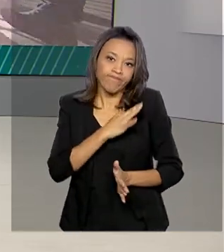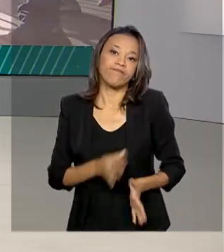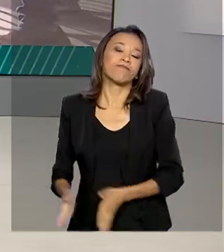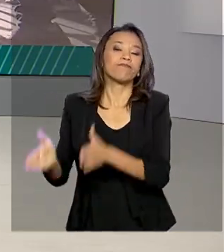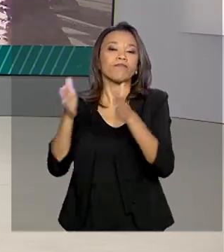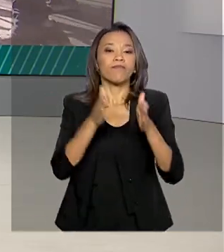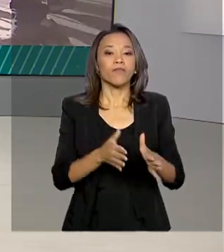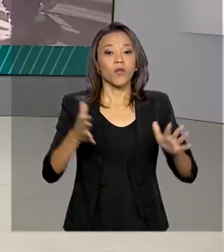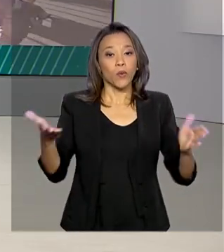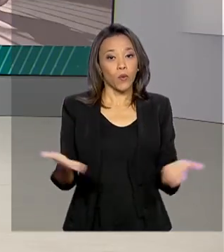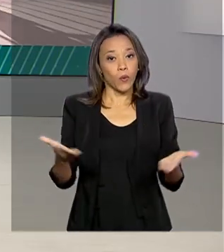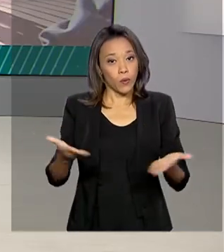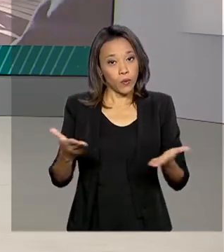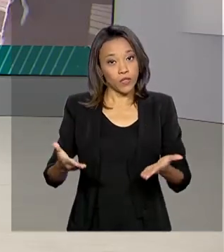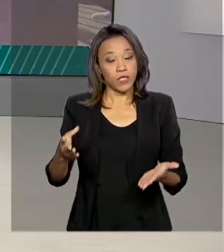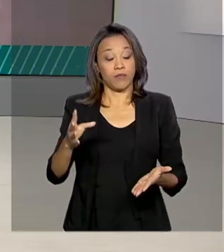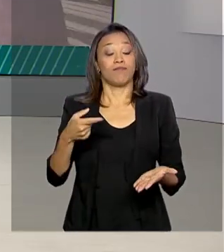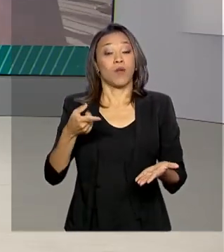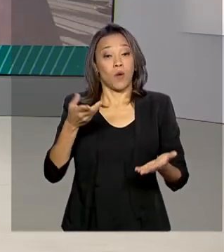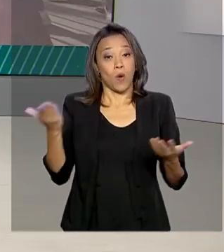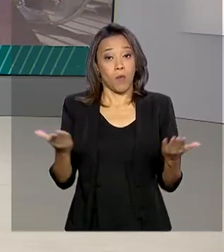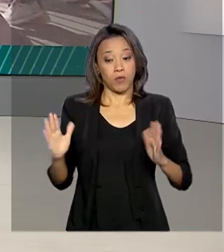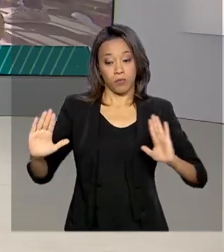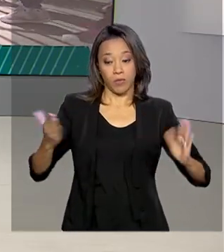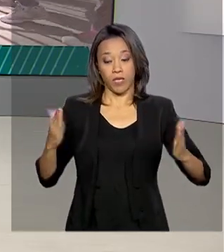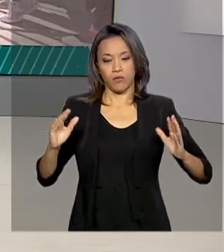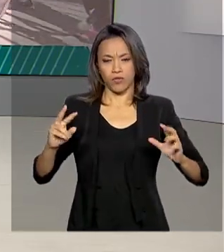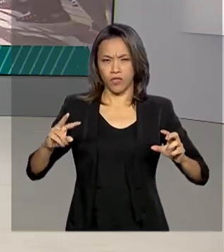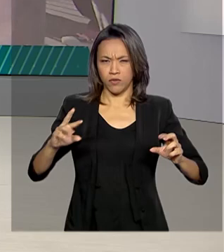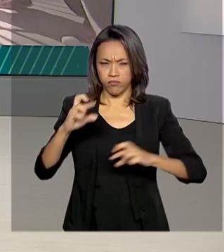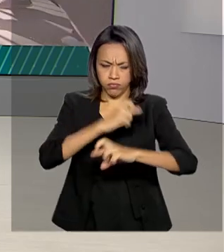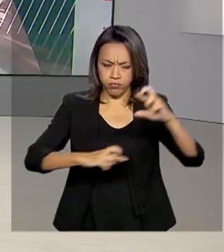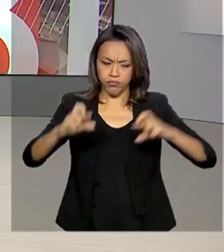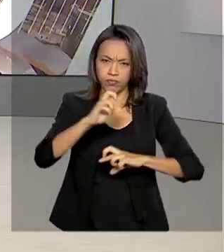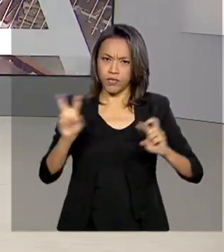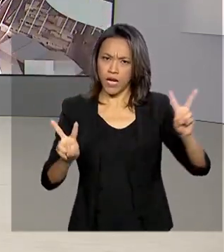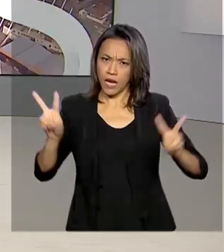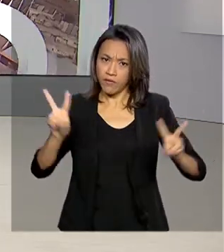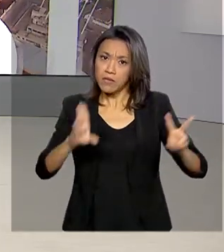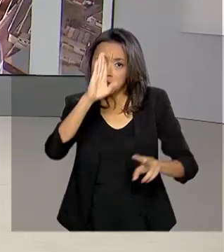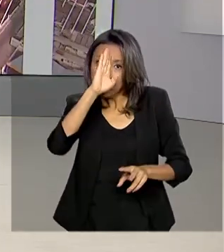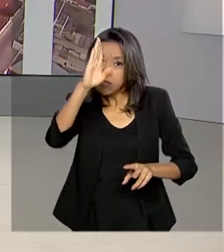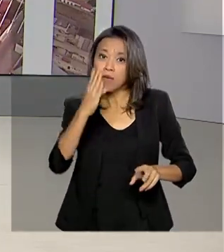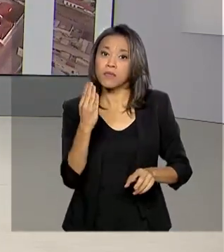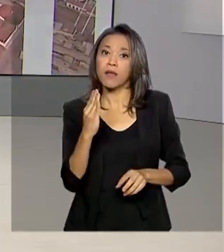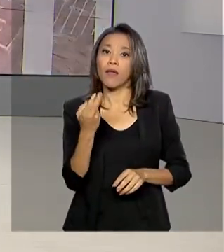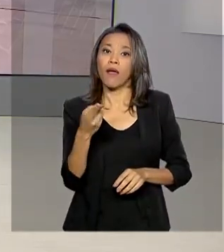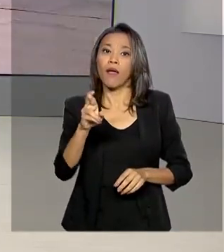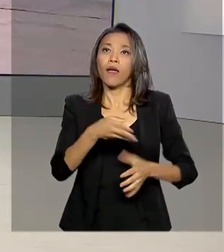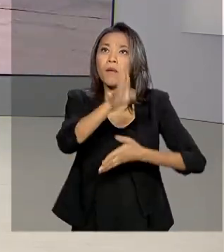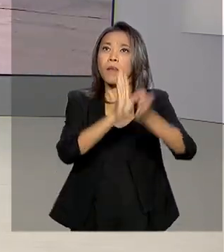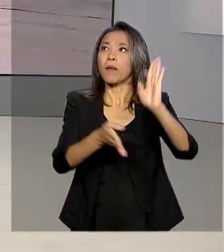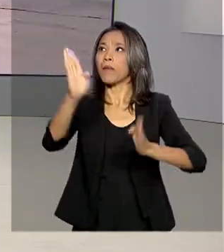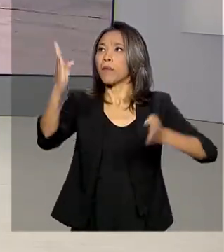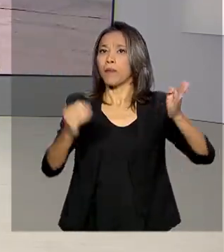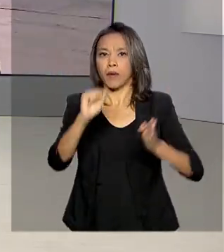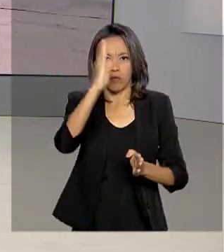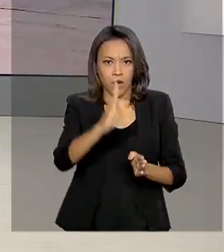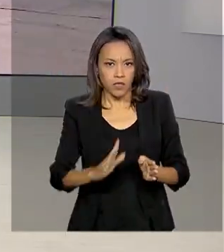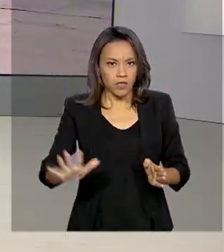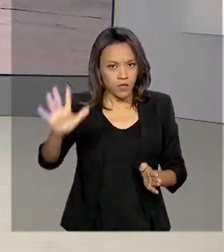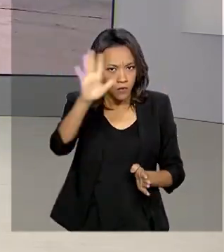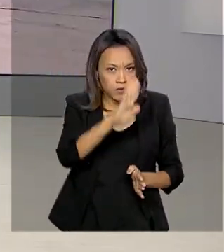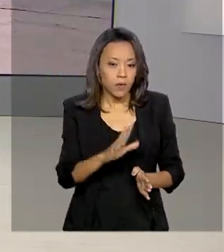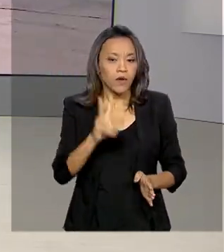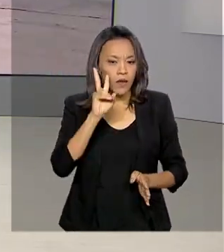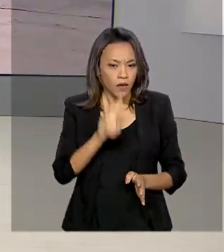Começa hoje a Operação Carnaval, com reforço no policiamento das principais estradas do país. Vamos falar agora com Glauco de